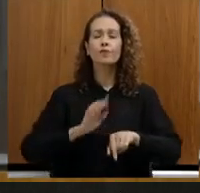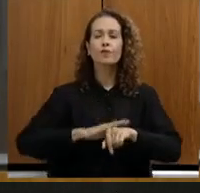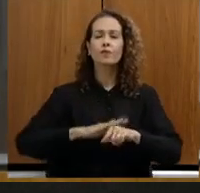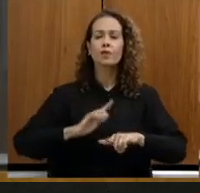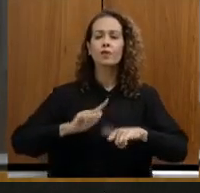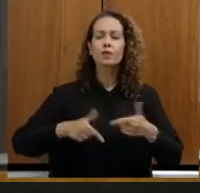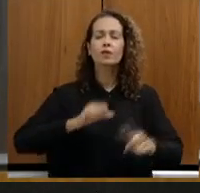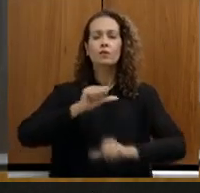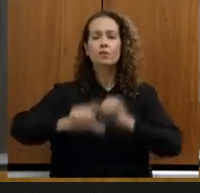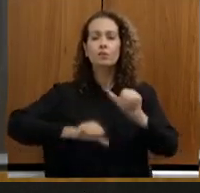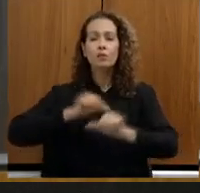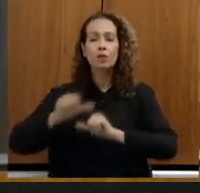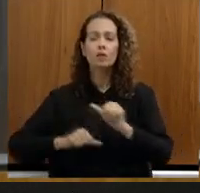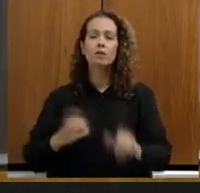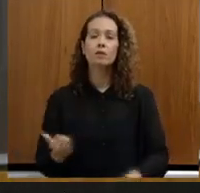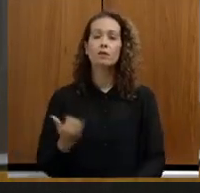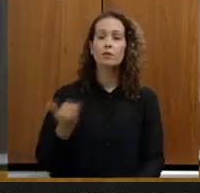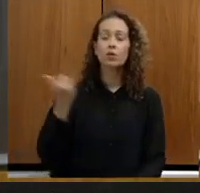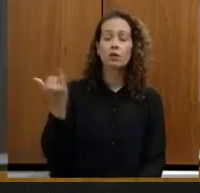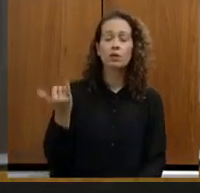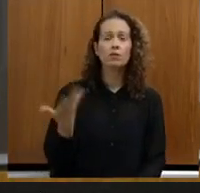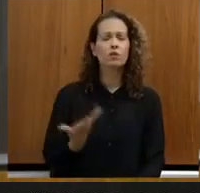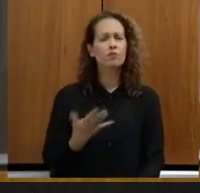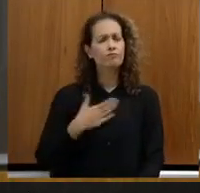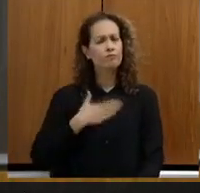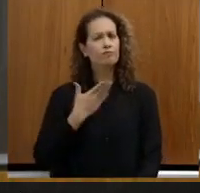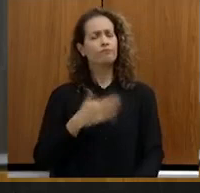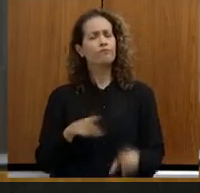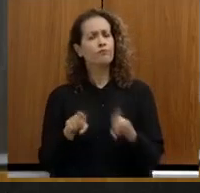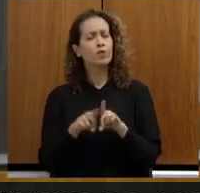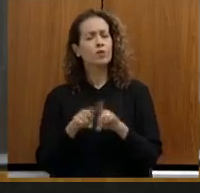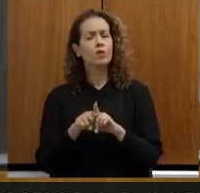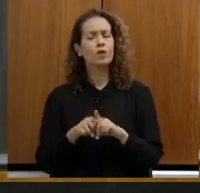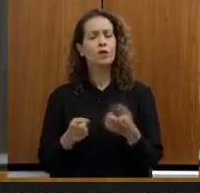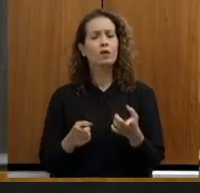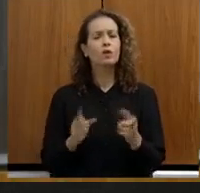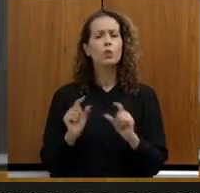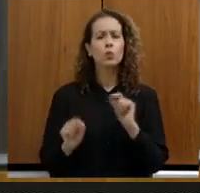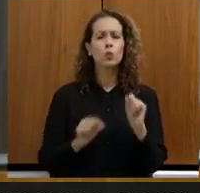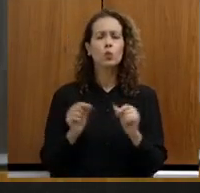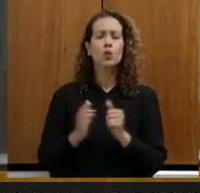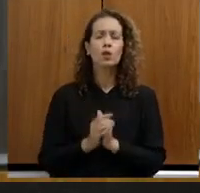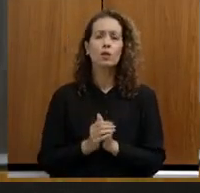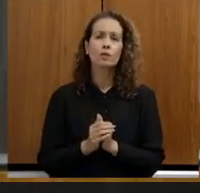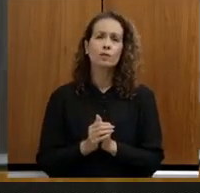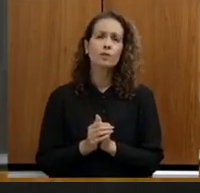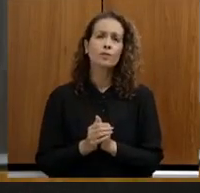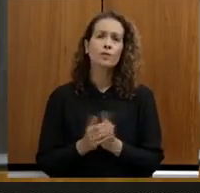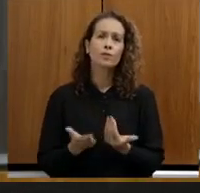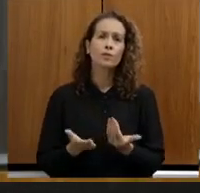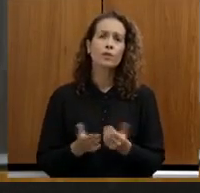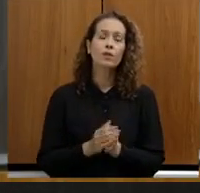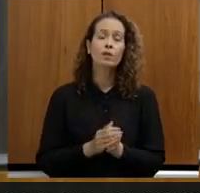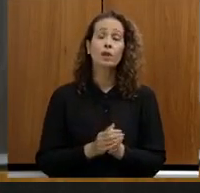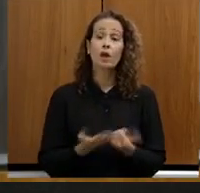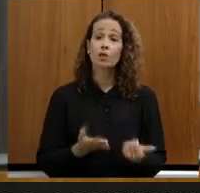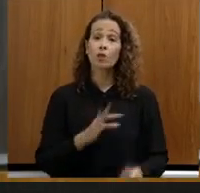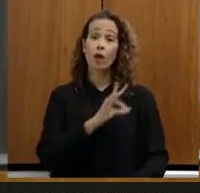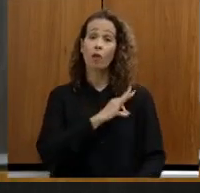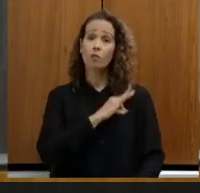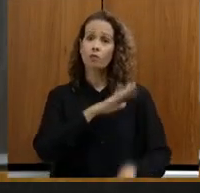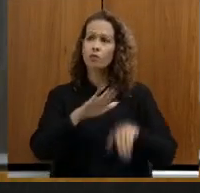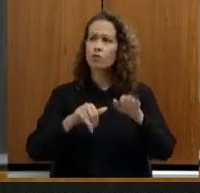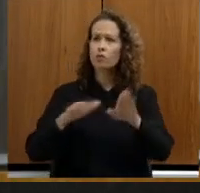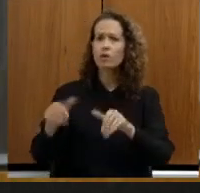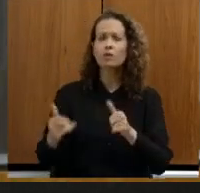significativas, me espantou, inclusive, a própria questão do poder de chamar polícia durante as